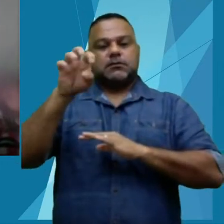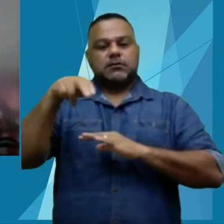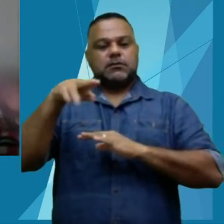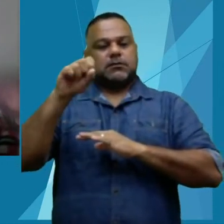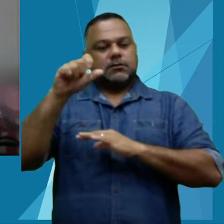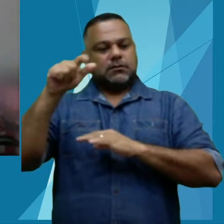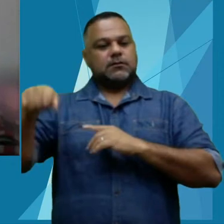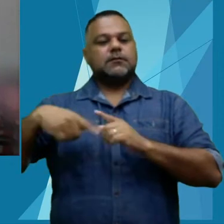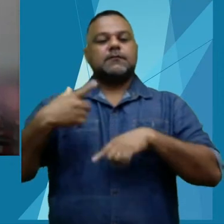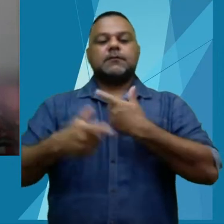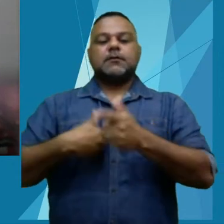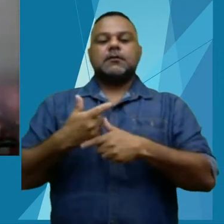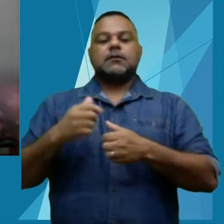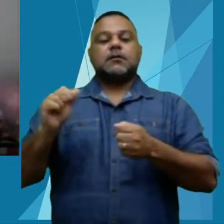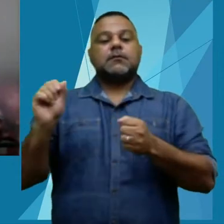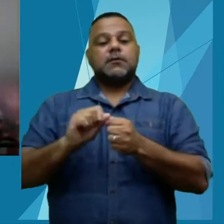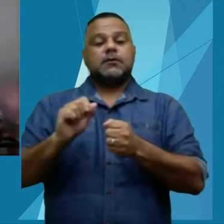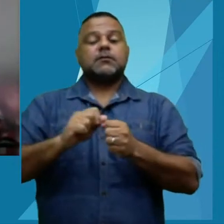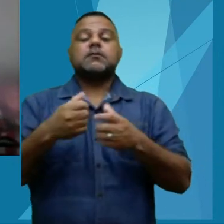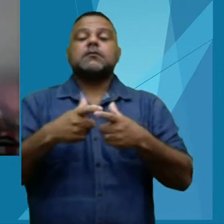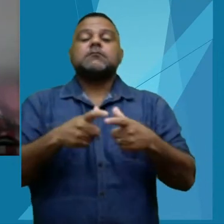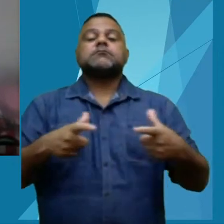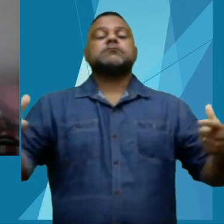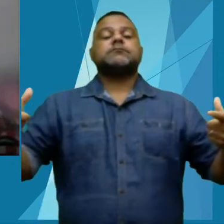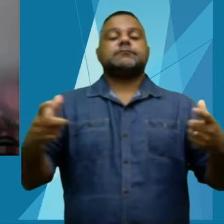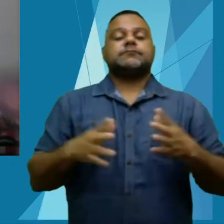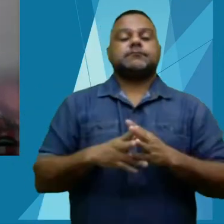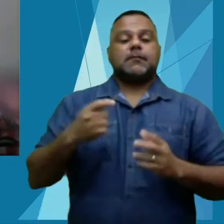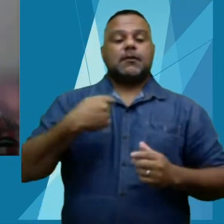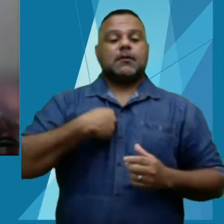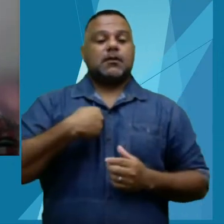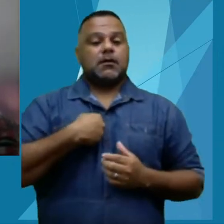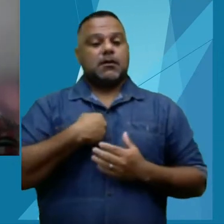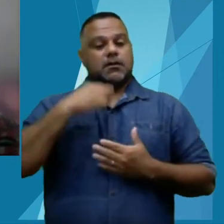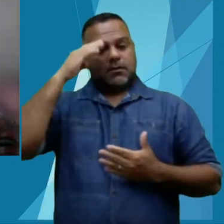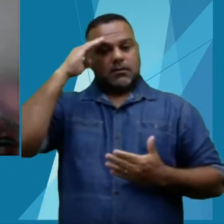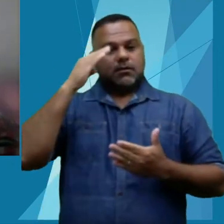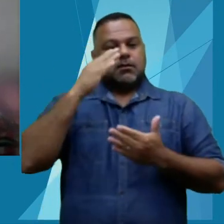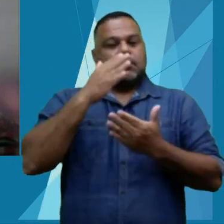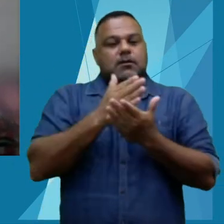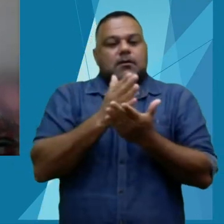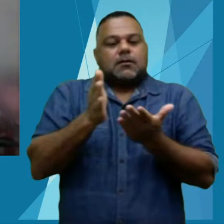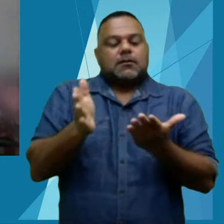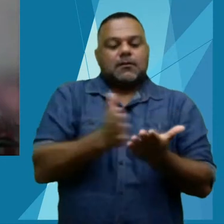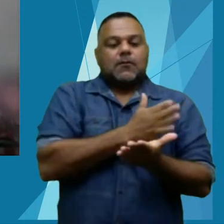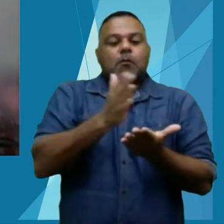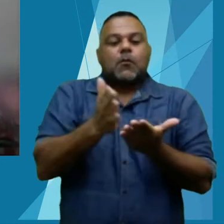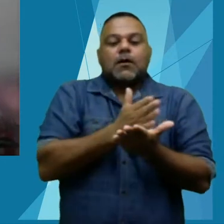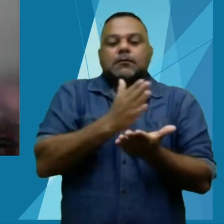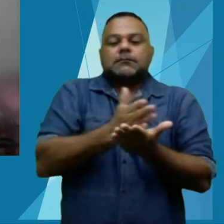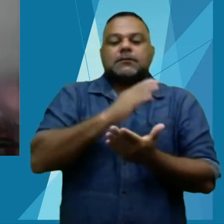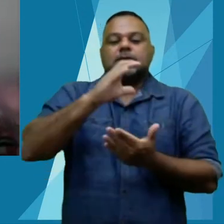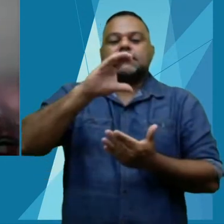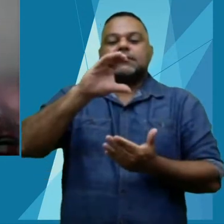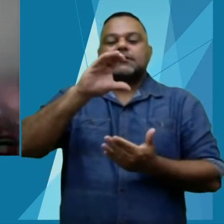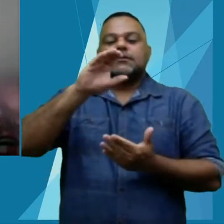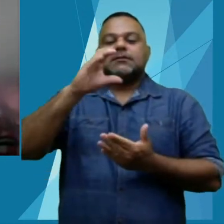meio de um periódico mais abrangente. Criou-se, então, o Caderno de Ciência e Tecnologia do IFAC,